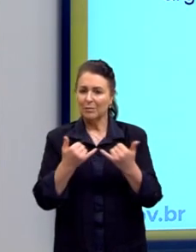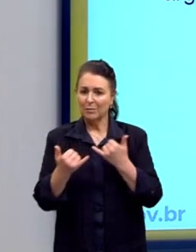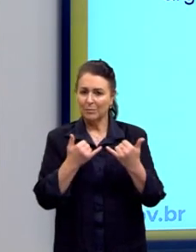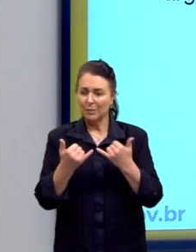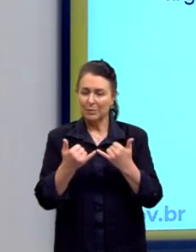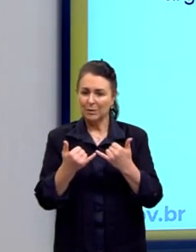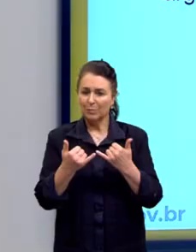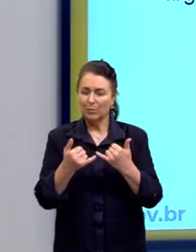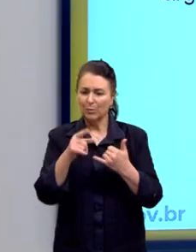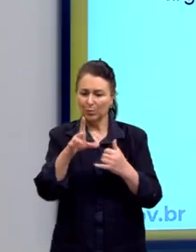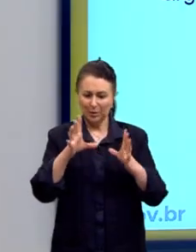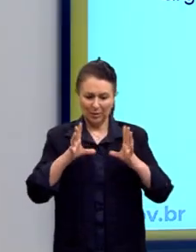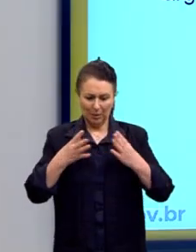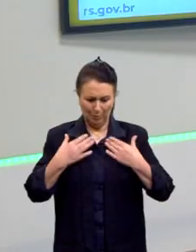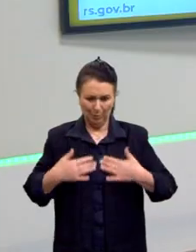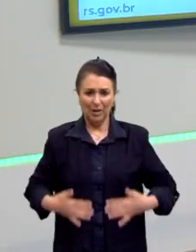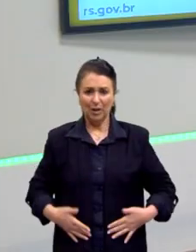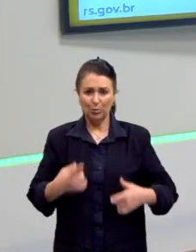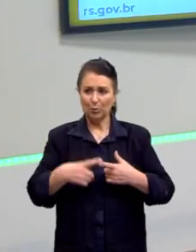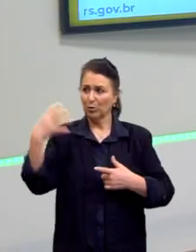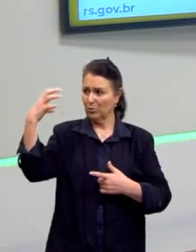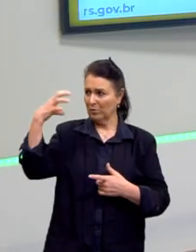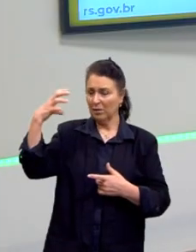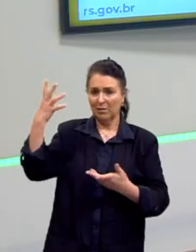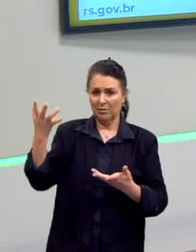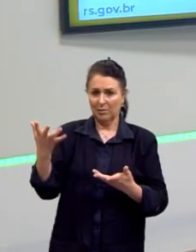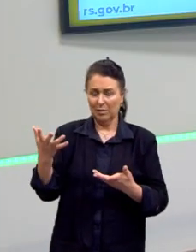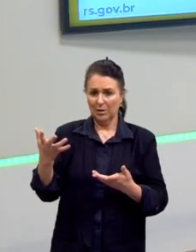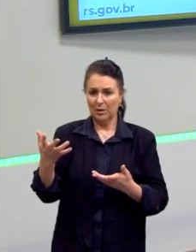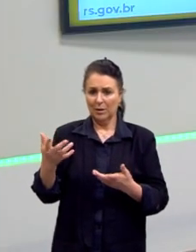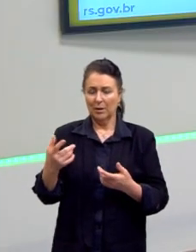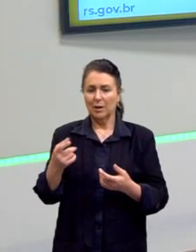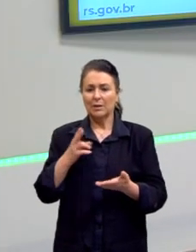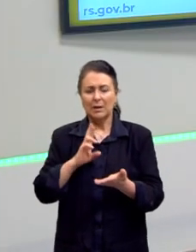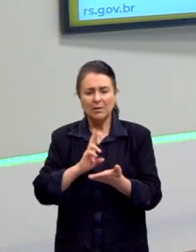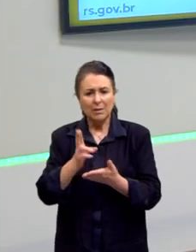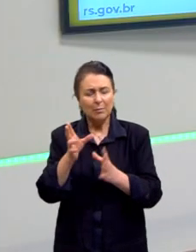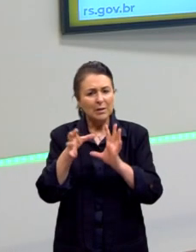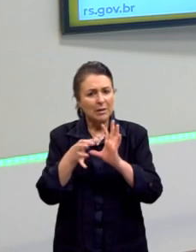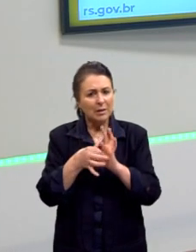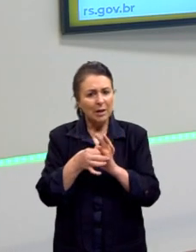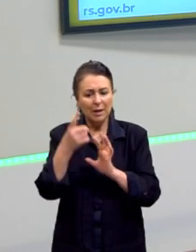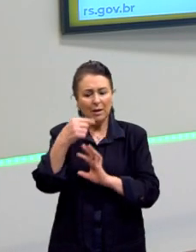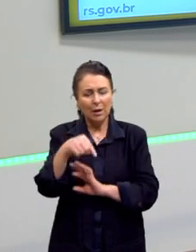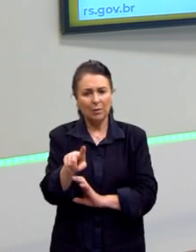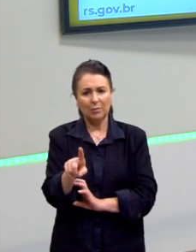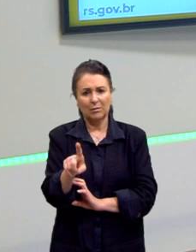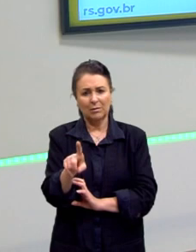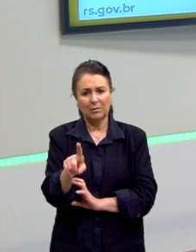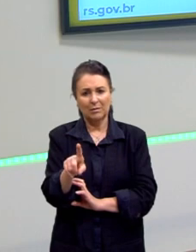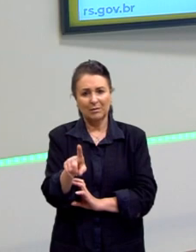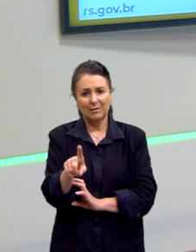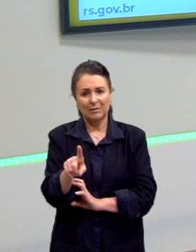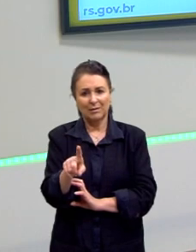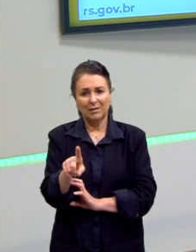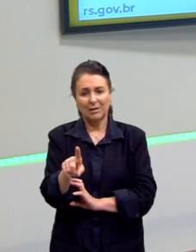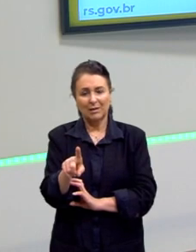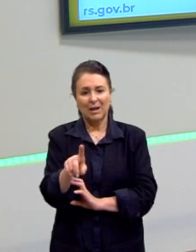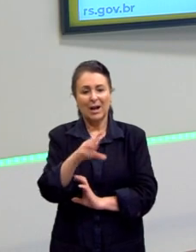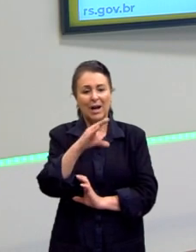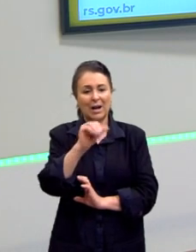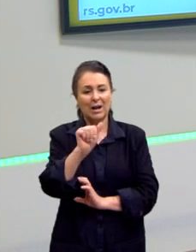você está molhado porque choveu. Sempre está ligada, uma coisa tem que estar ligada à outra. Uma causa